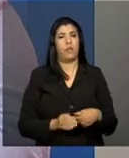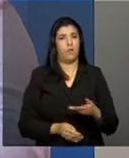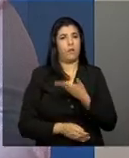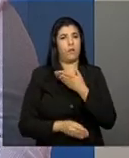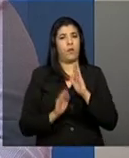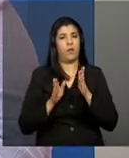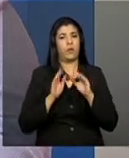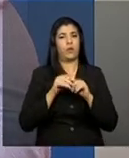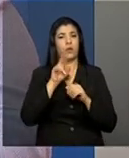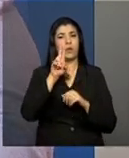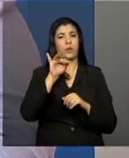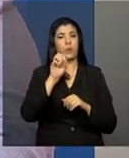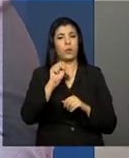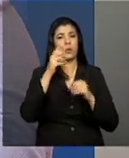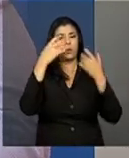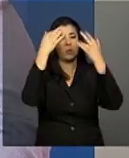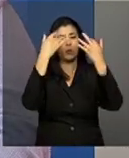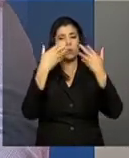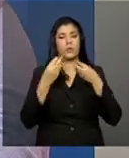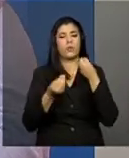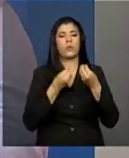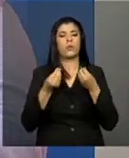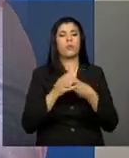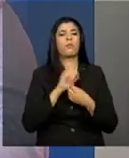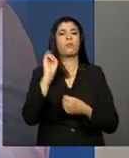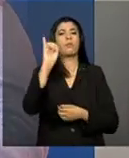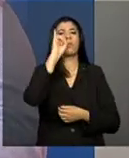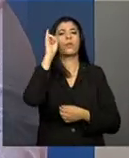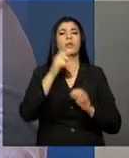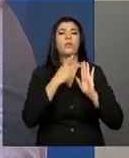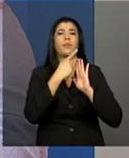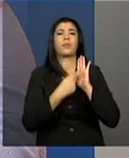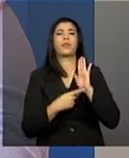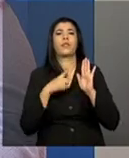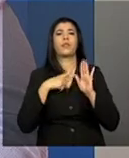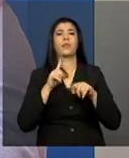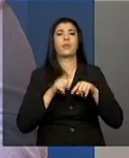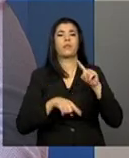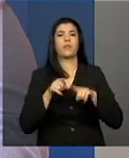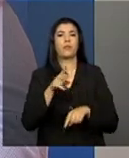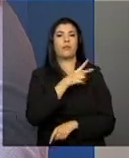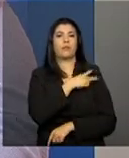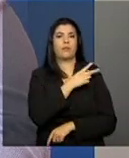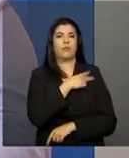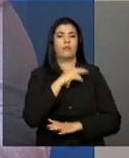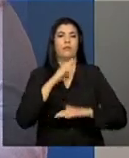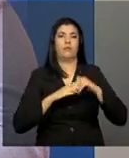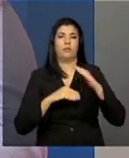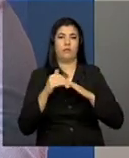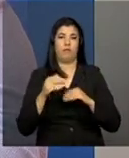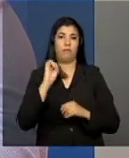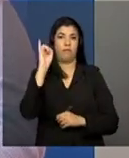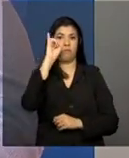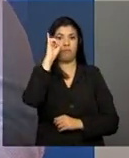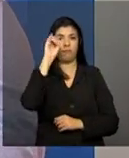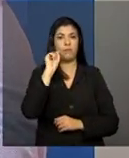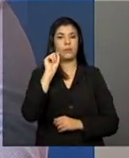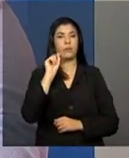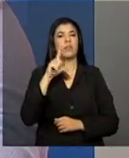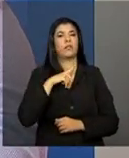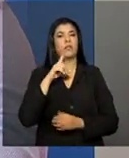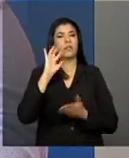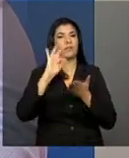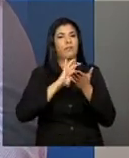importância do prontuário do ponto de vista de uma ferramenta técnica profissional, que é fundamental ter os